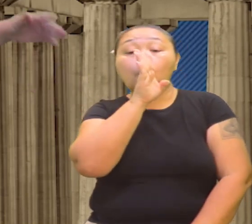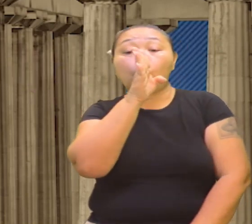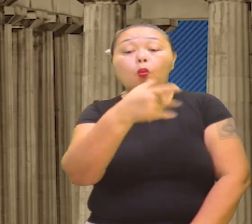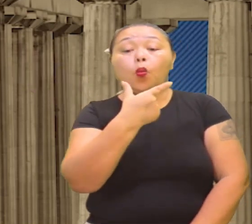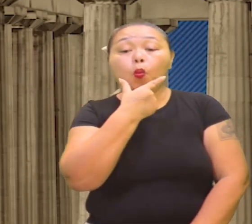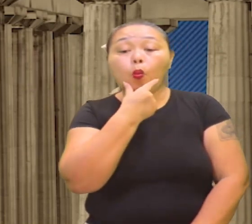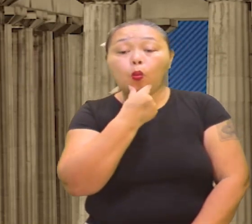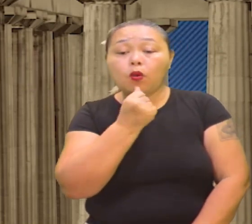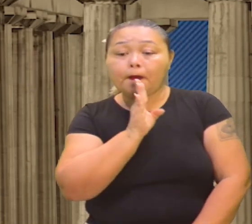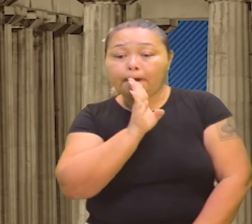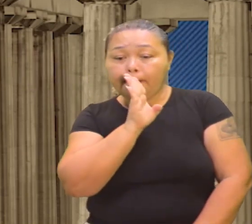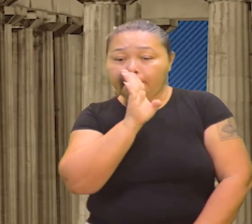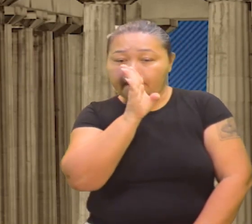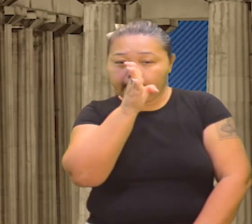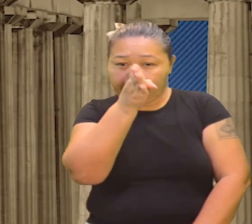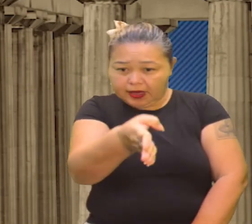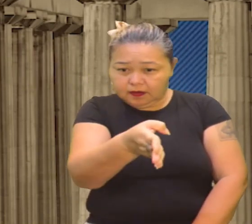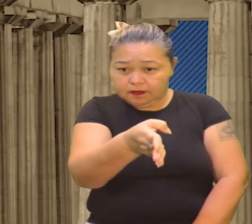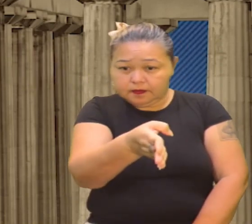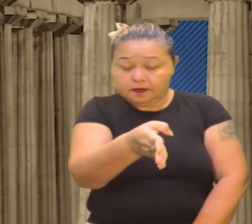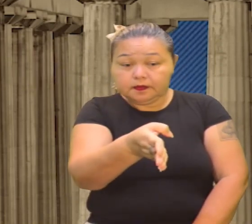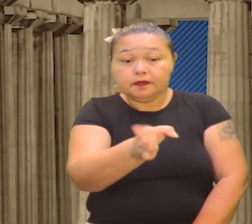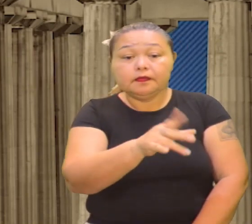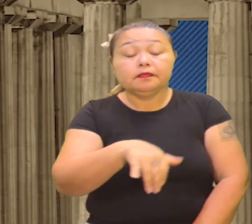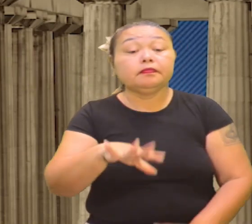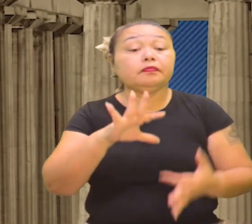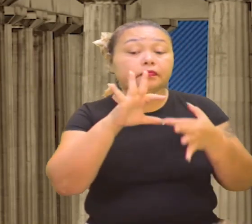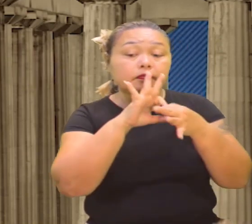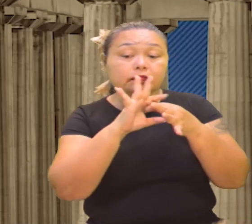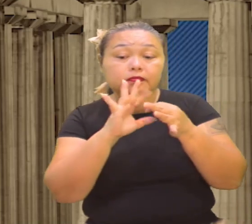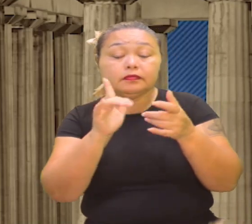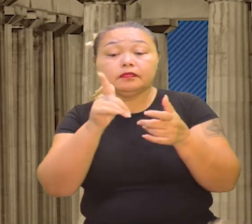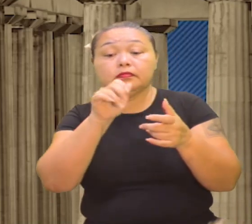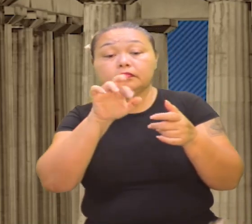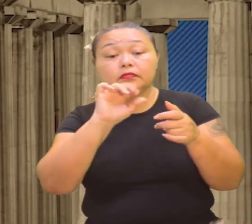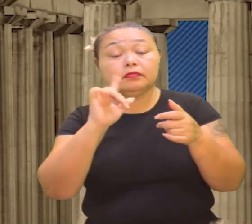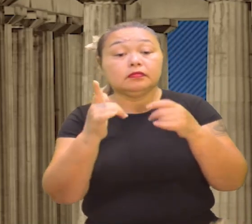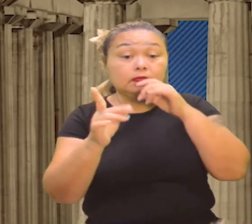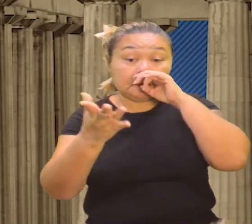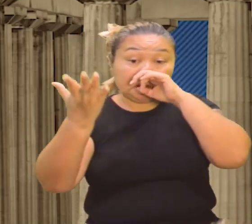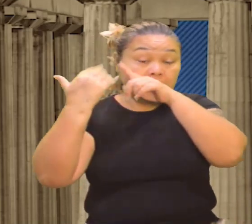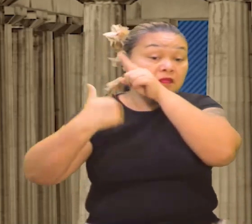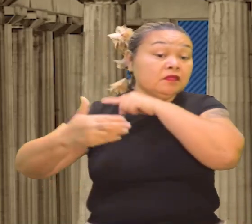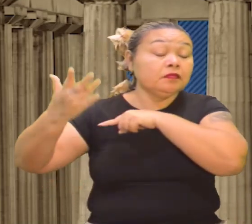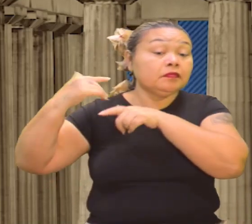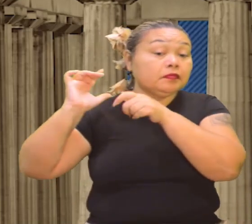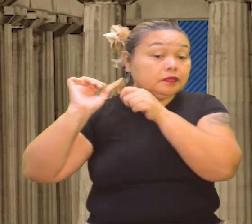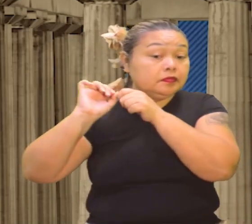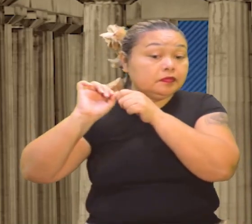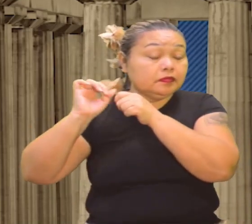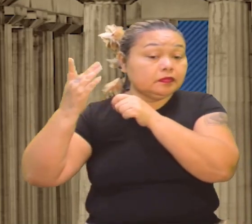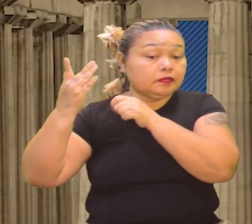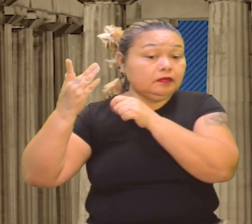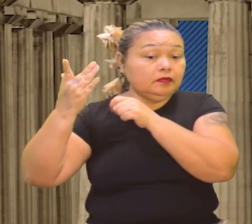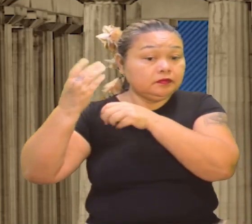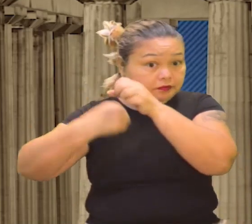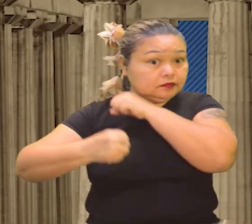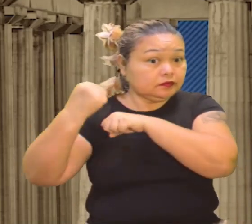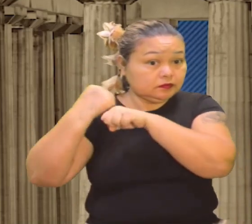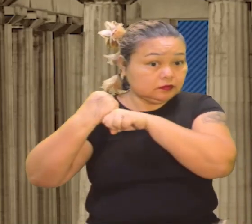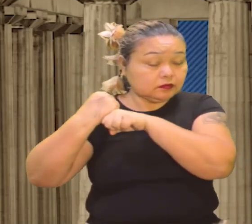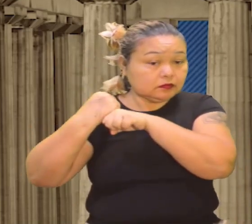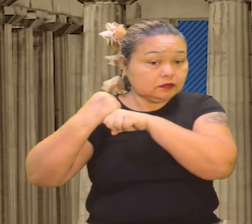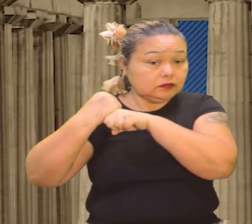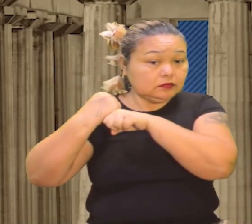homem, que é o centro do universo. por quê, gente? Dentro de um contexto geral e rápido. Antes, vocês viram lá no ano anterior,